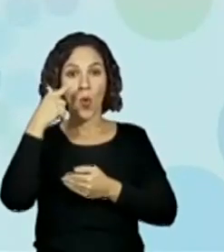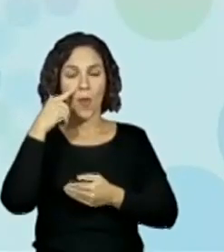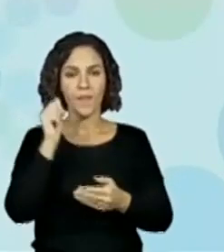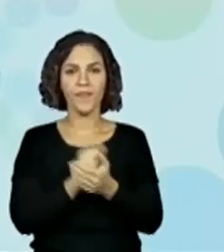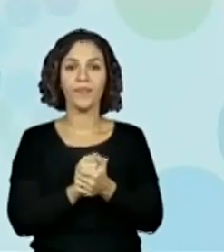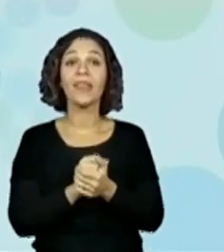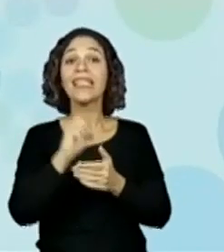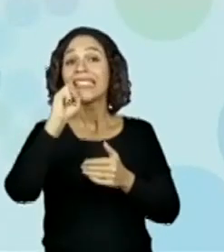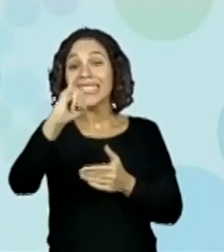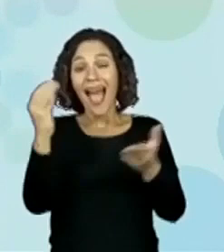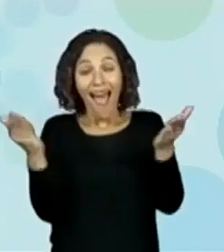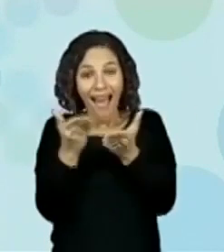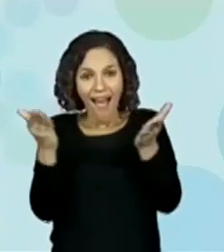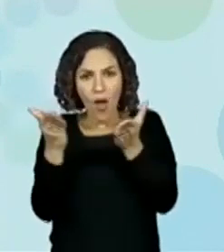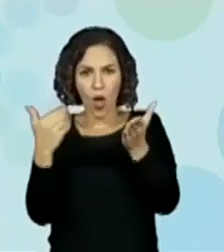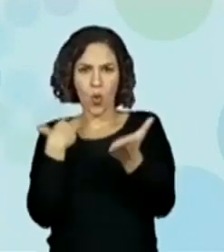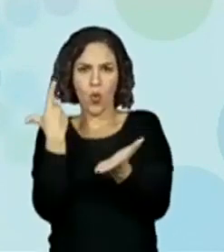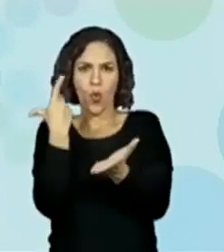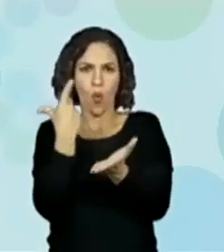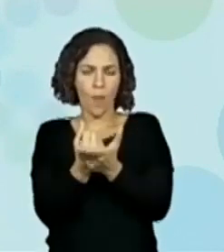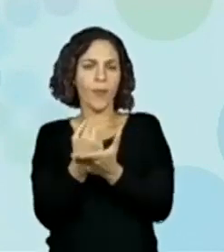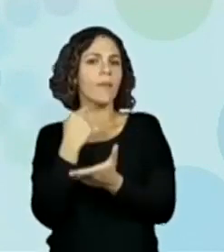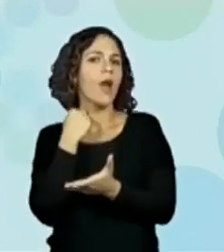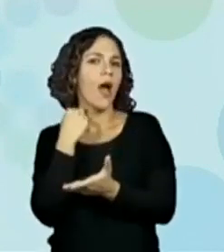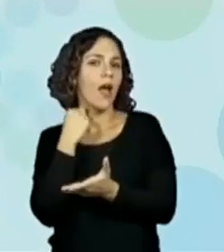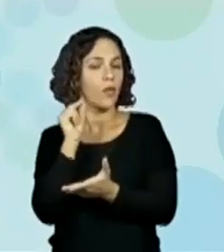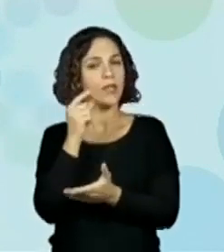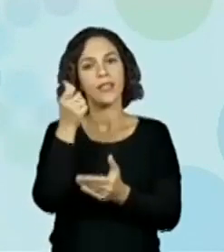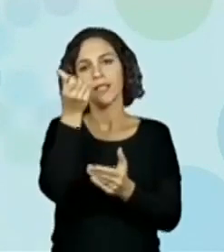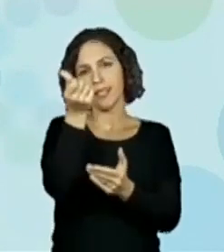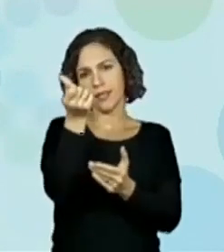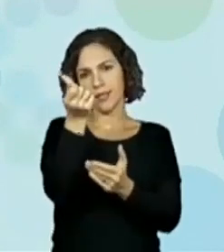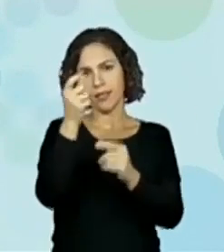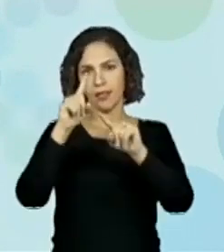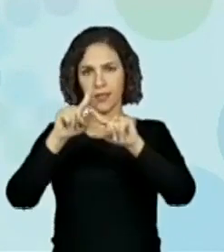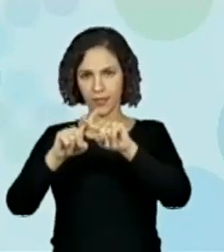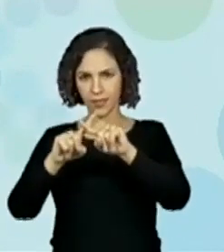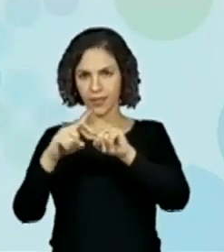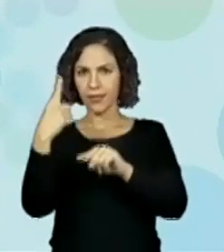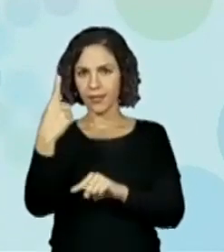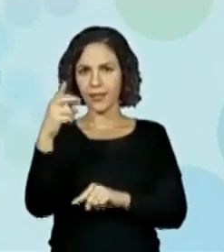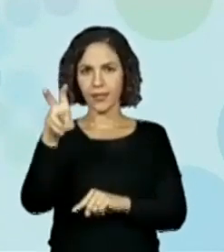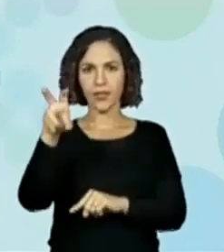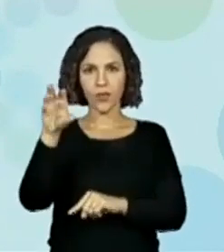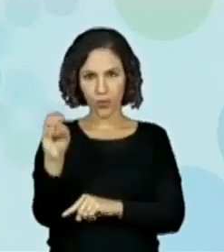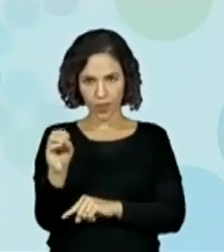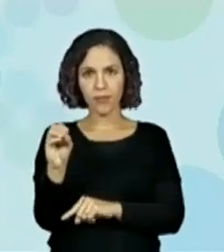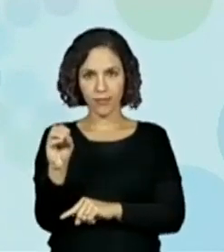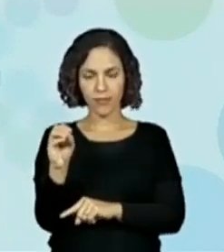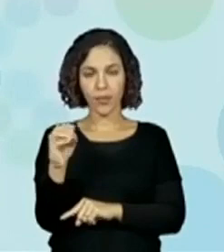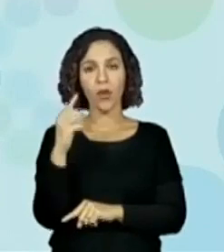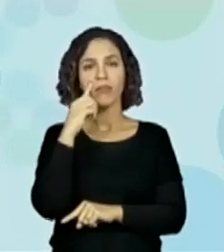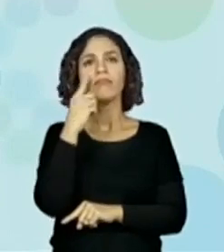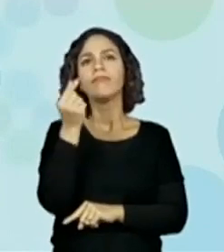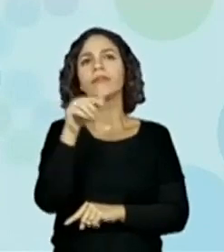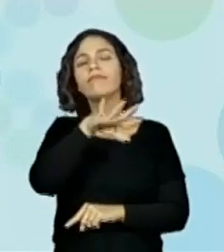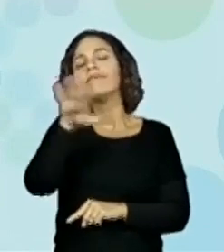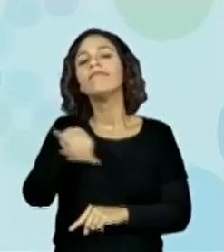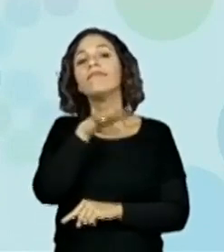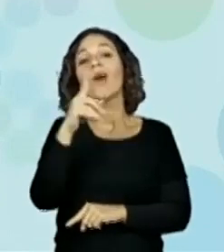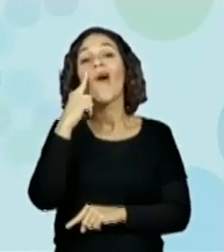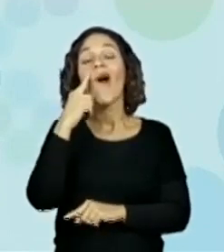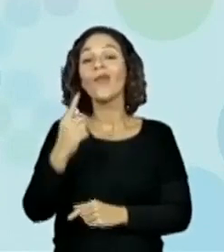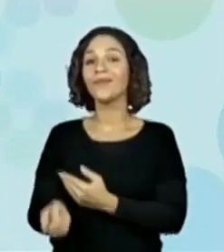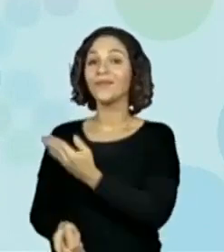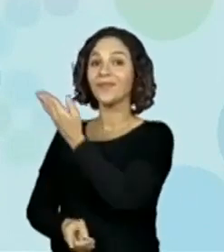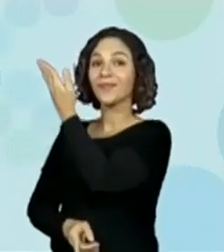Seis vezes, ó. Seis vezes de cento cinquenta é igual a novecentos reais.